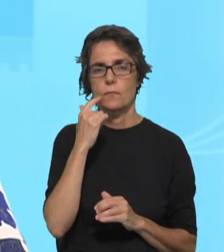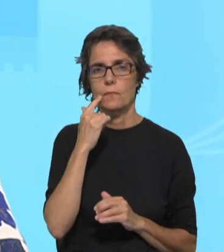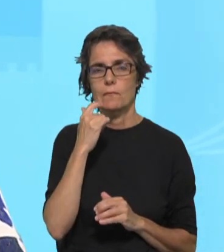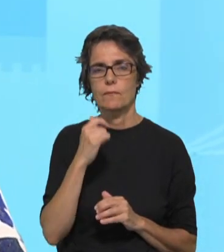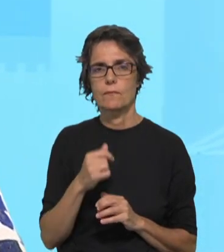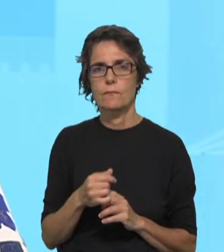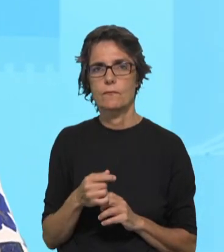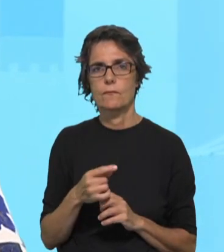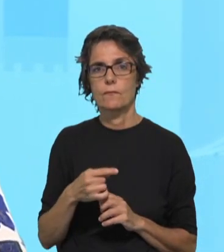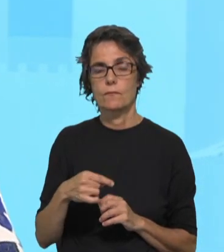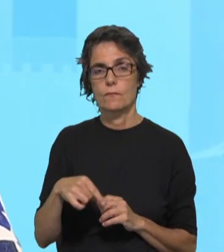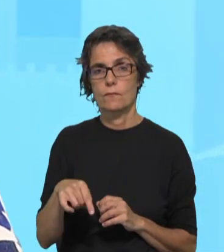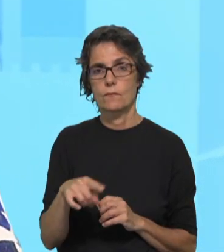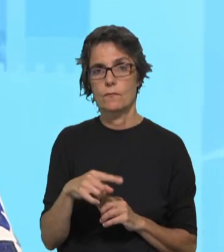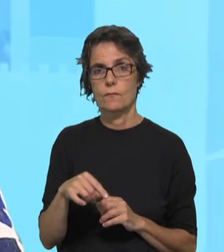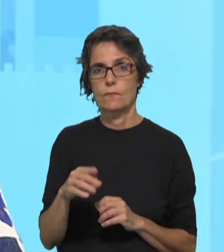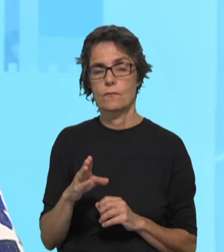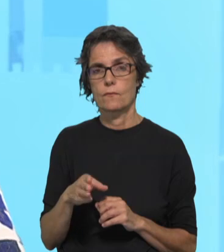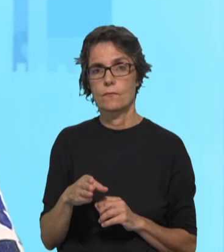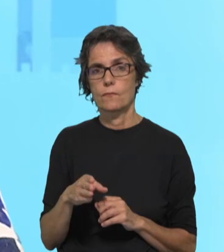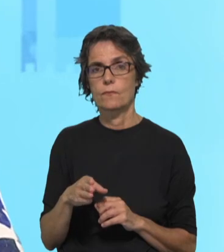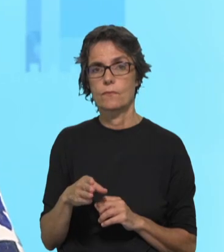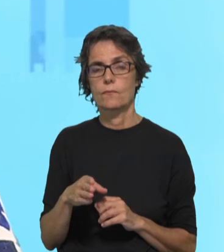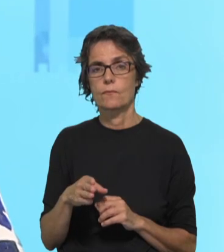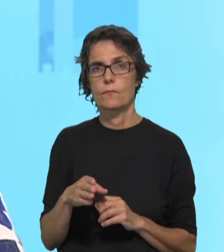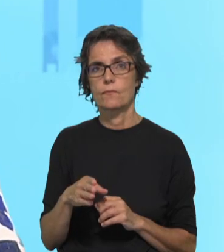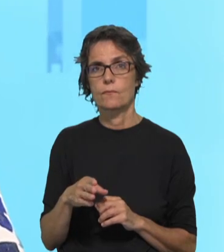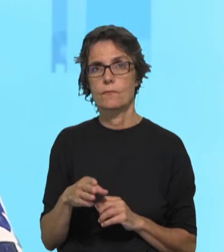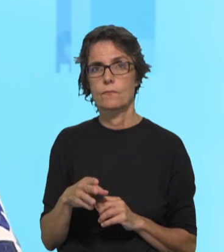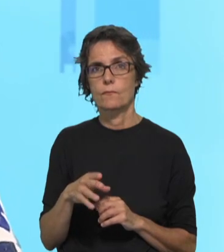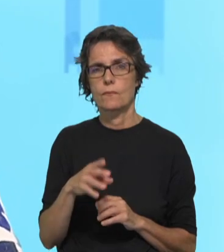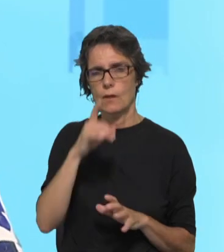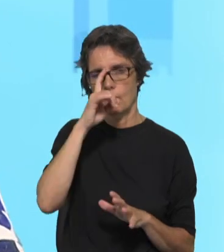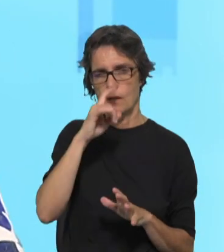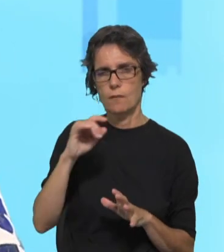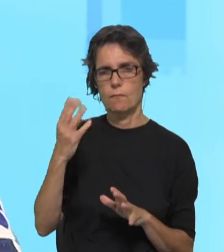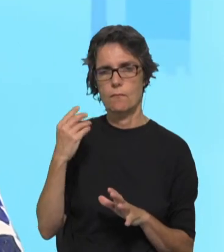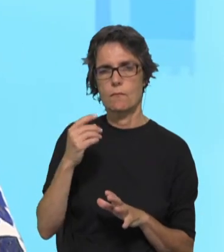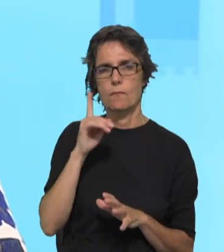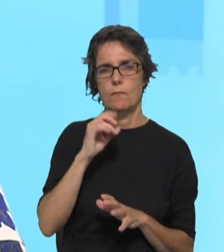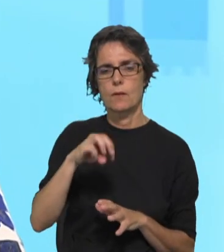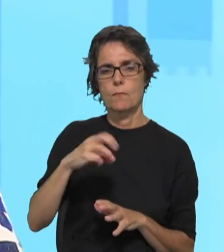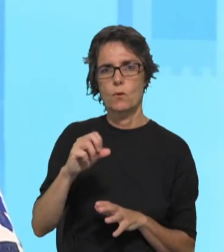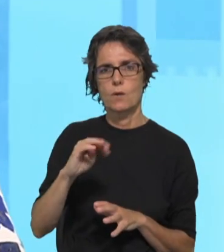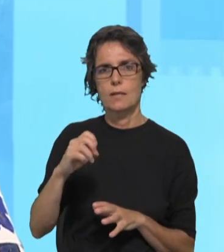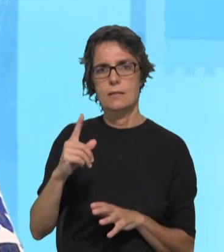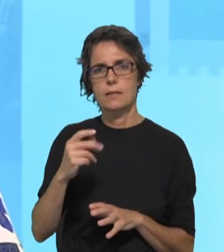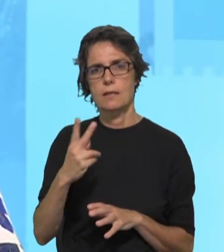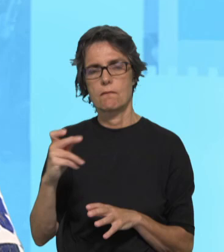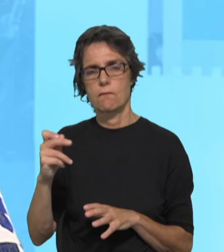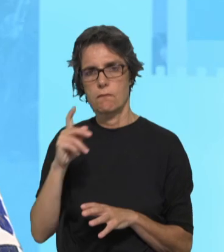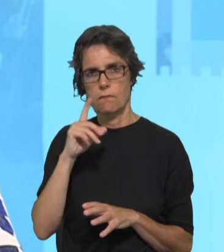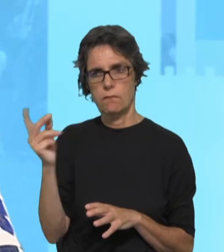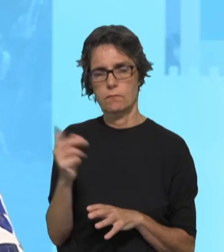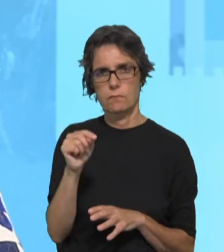nós já nascemos, com essa focação, que aliás lembro que a Manuela Silva teve até mesmo aqui ocasião de